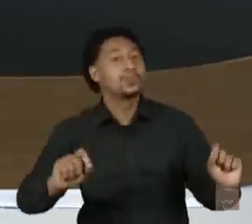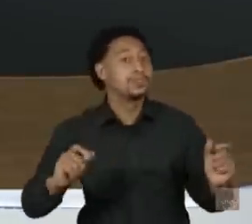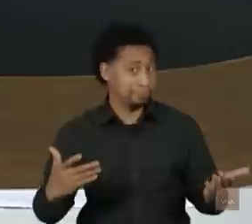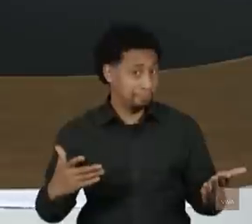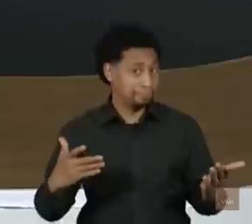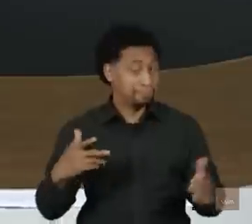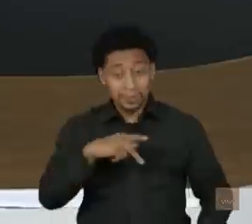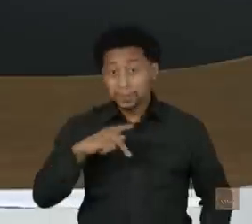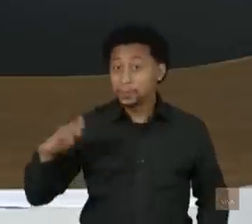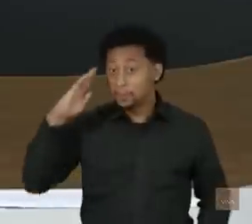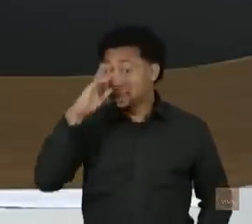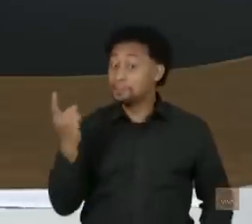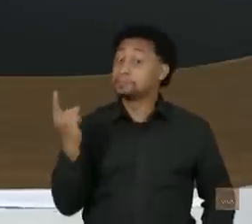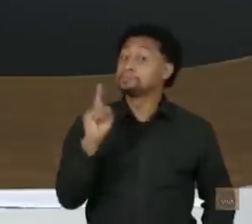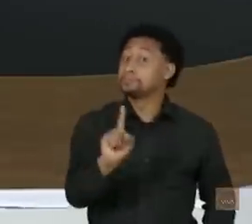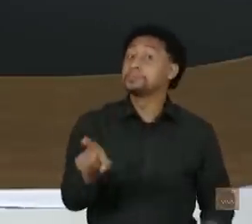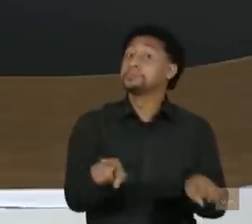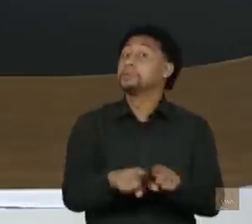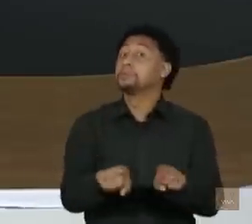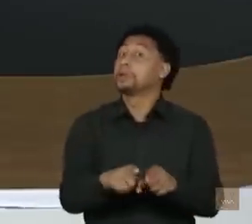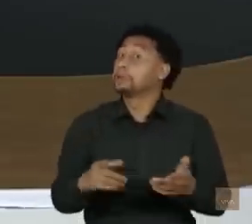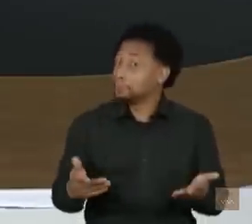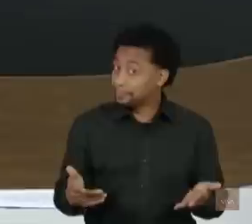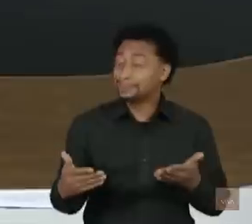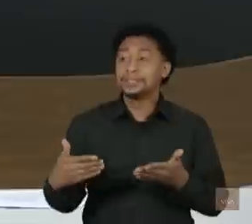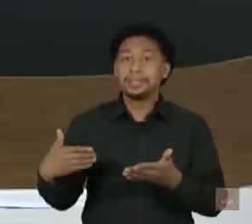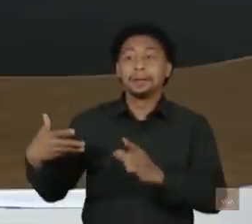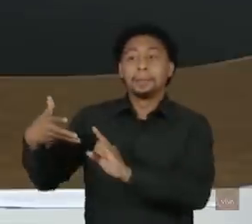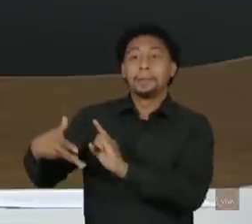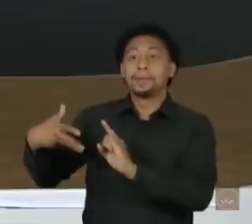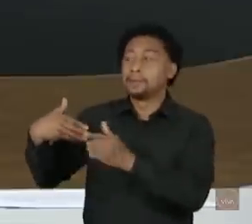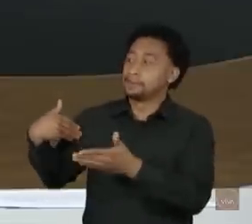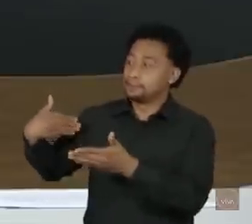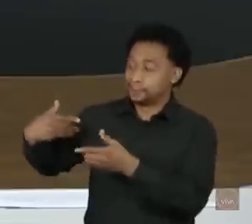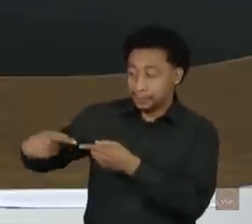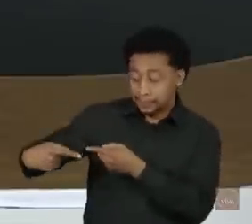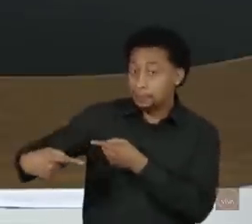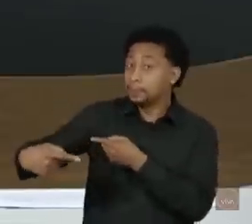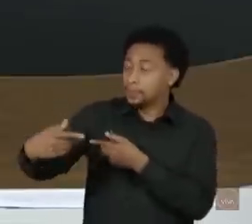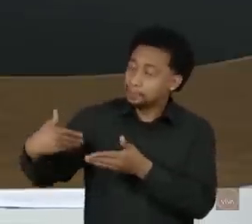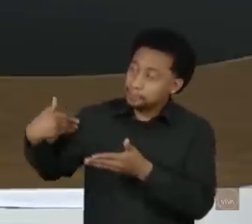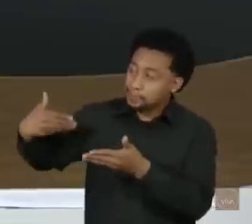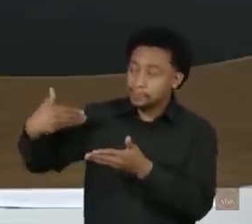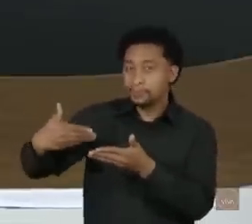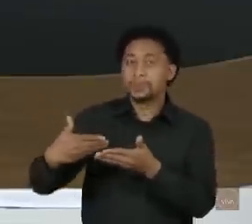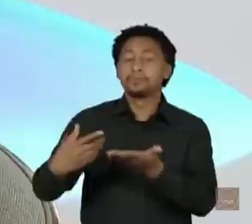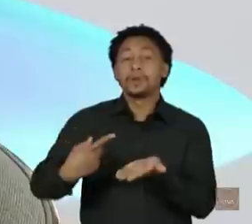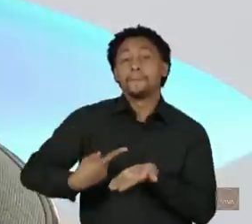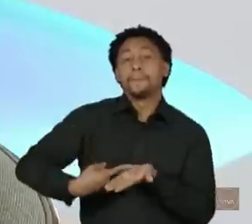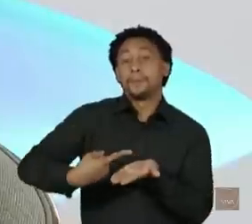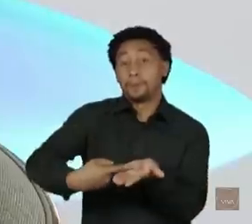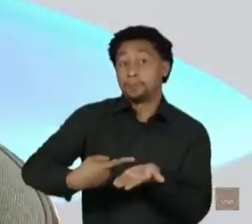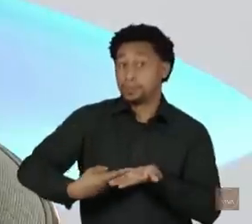indica? E como o senhor vê uma narrativa que ganhou corpo aí nas últimas semanas e da qual eu já digo que eu duvido, de possibilidade de acordo